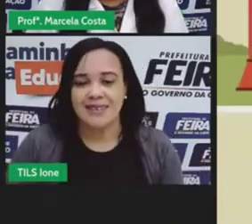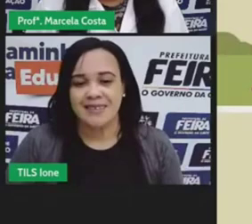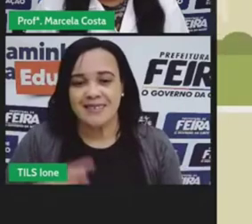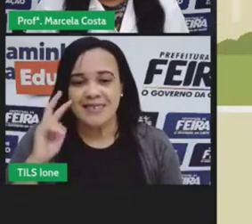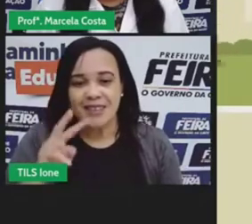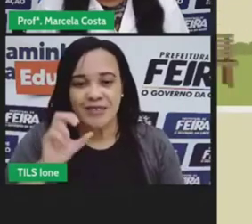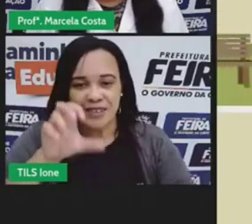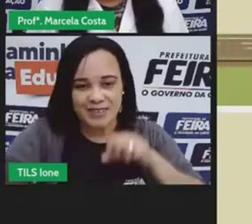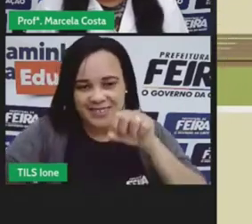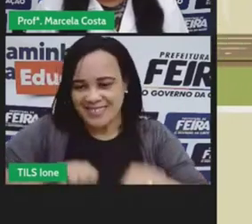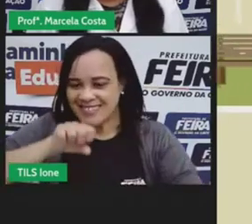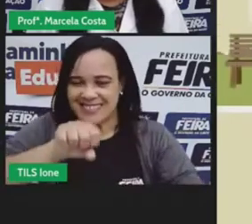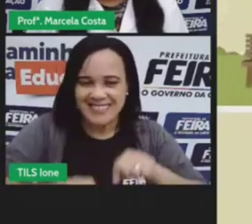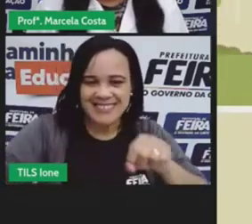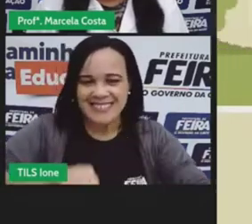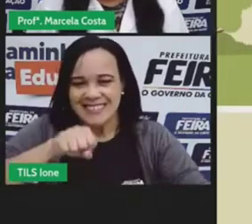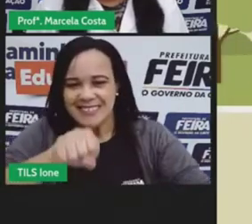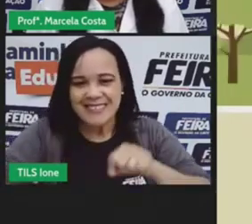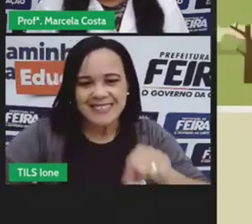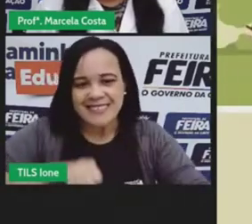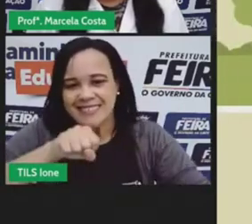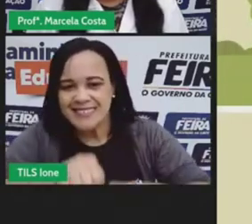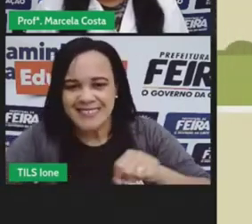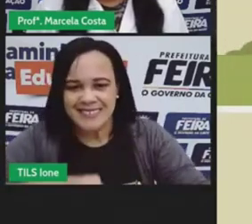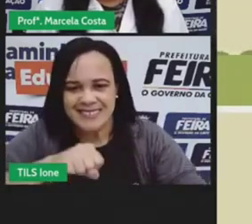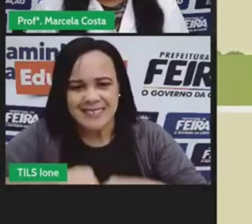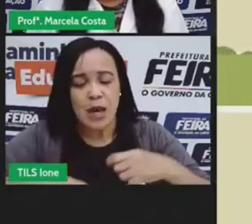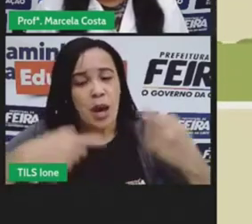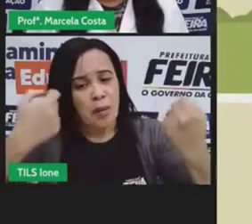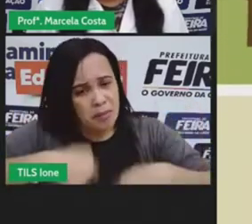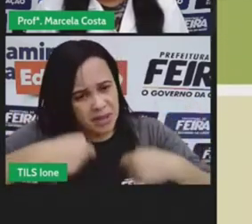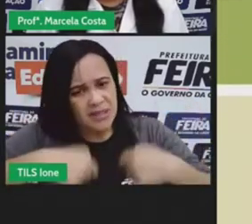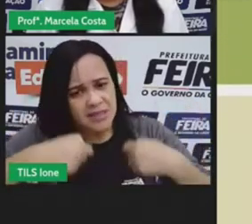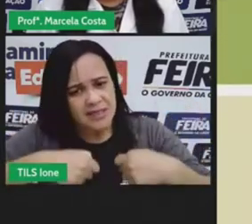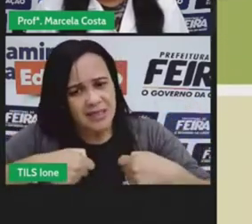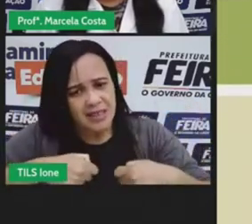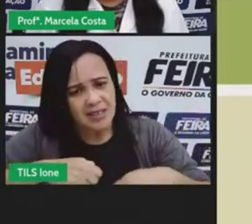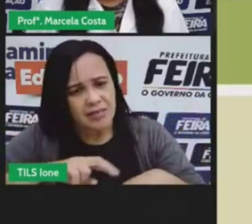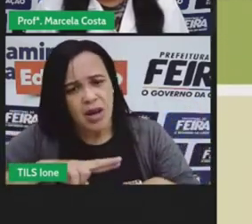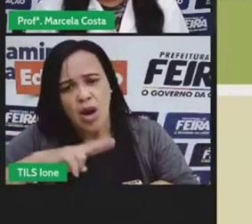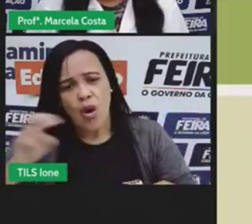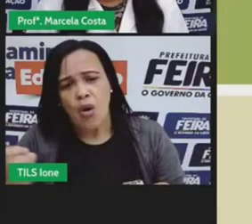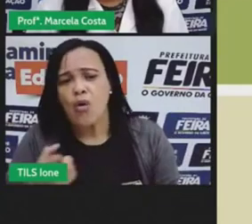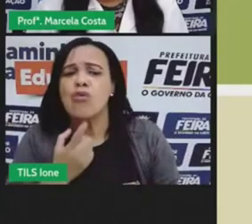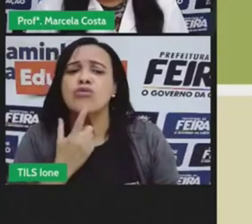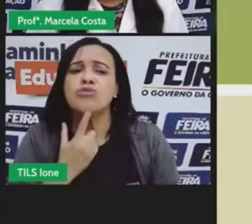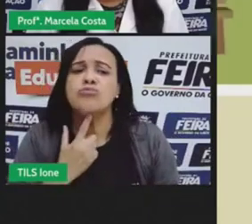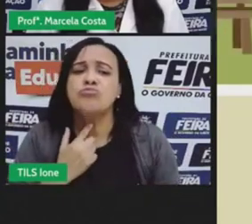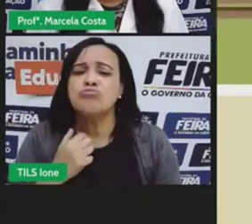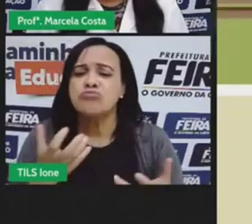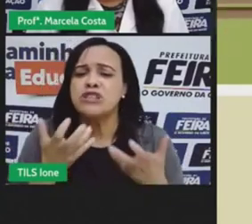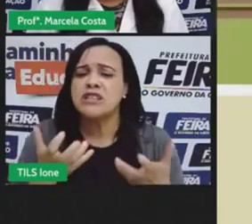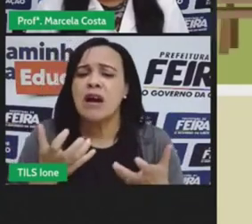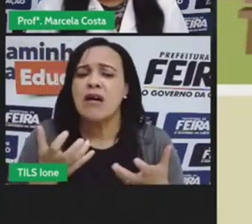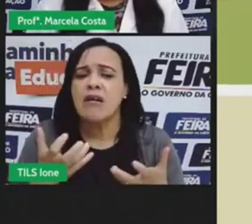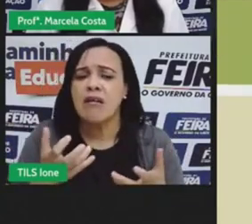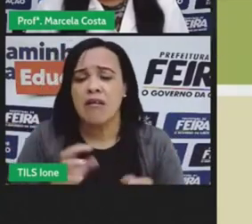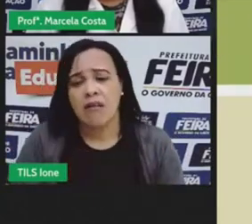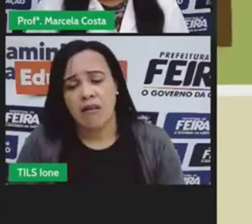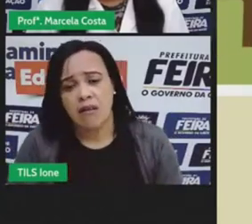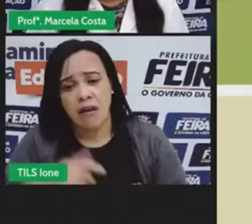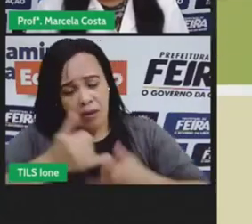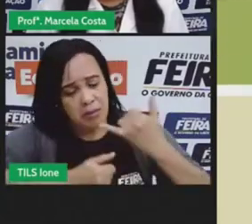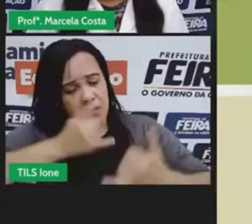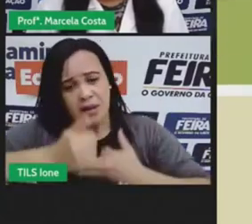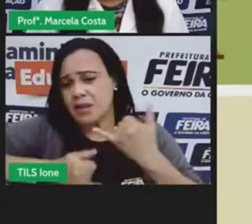andando de bike. Será que ela é uma coisa que você precisava ou uma coisa que você quis ter? Bom, se for para brincar